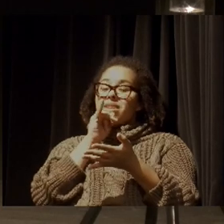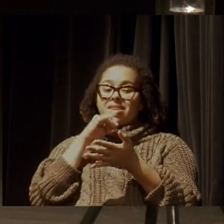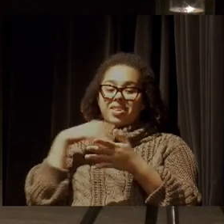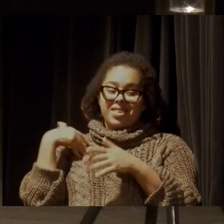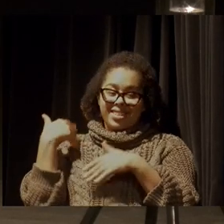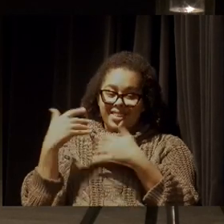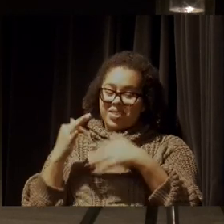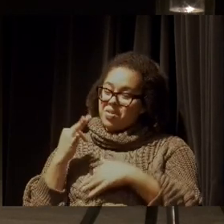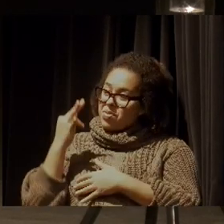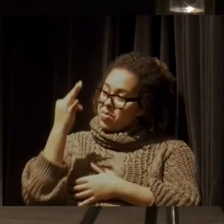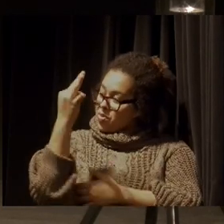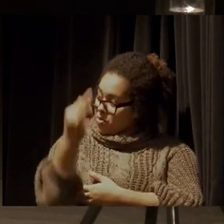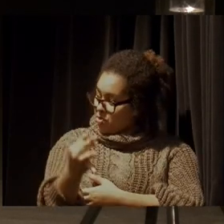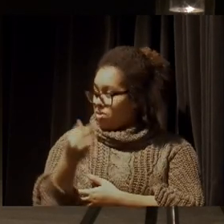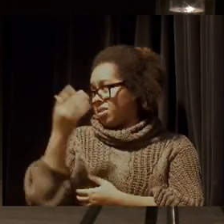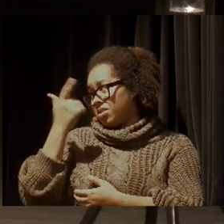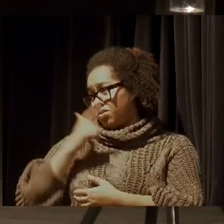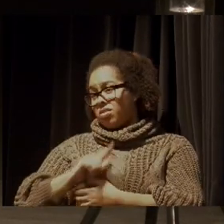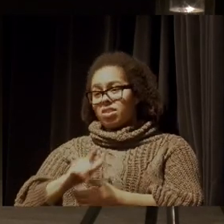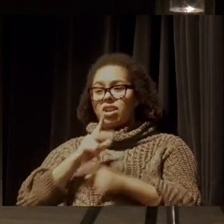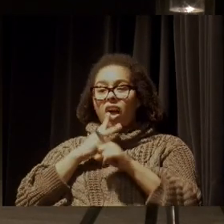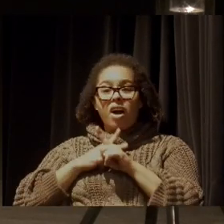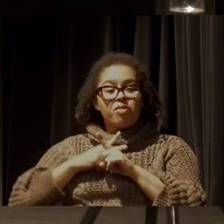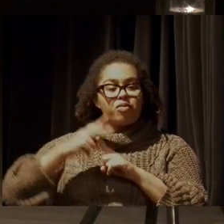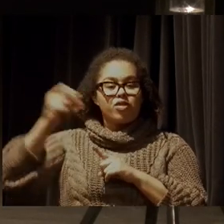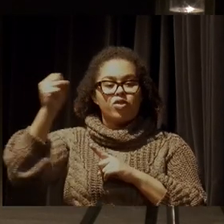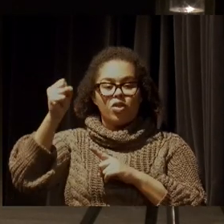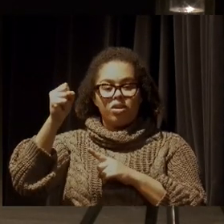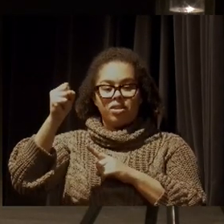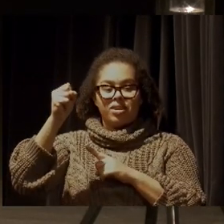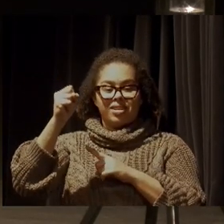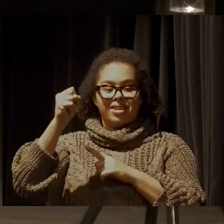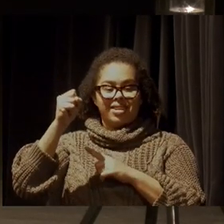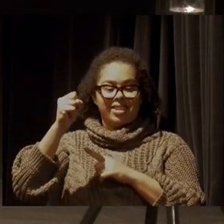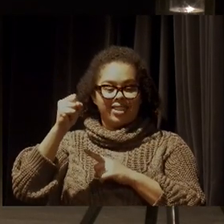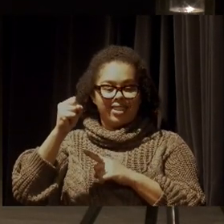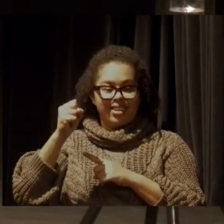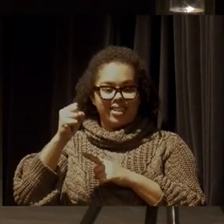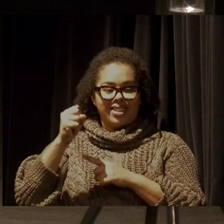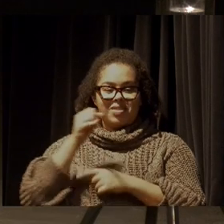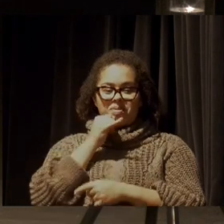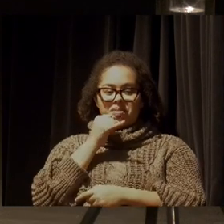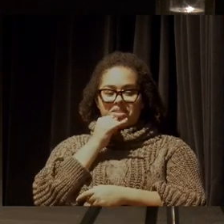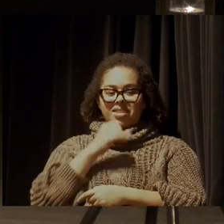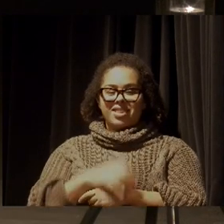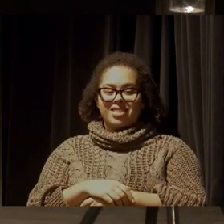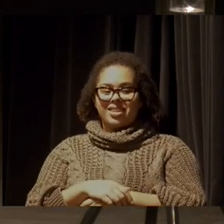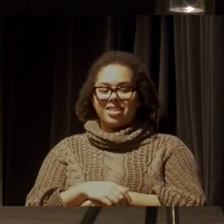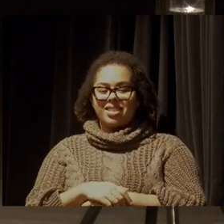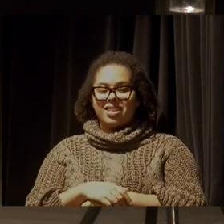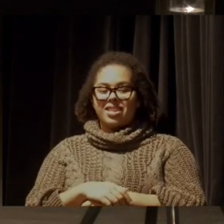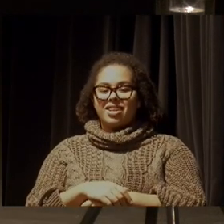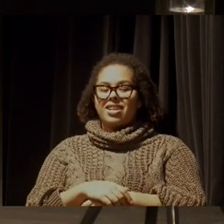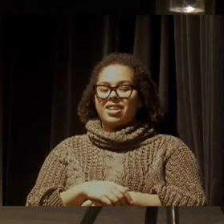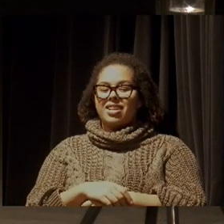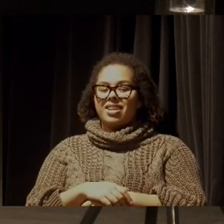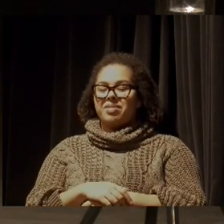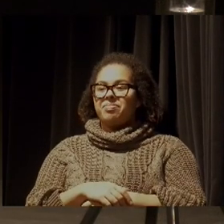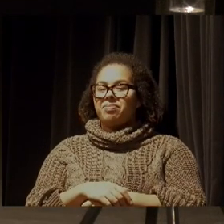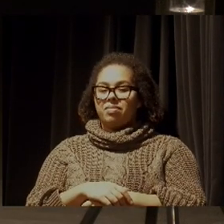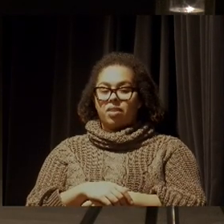adiante, a gente tenha a vitória, a gente sabe que vai estar dando passos em direção